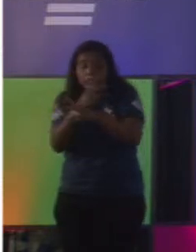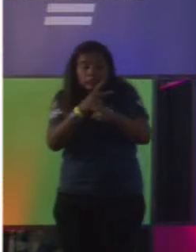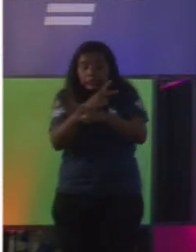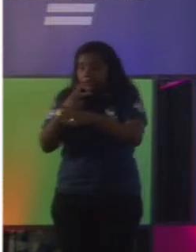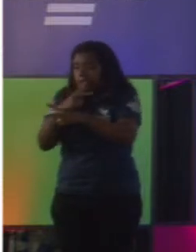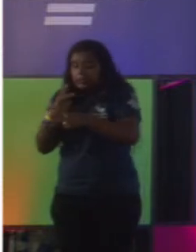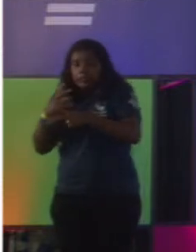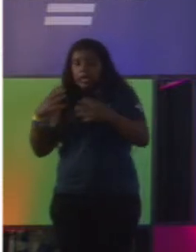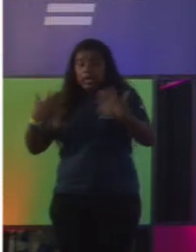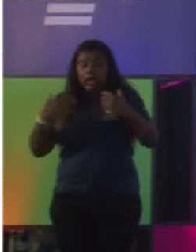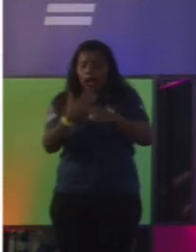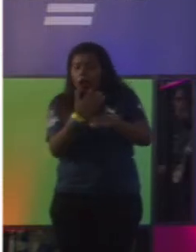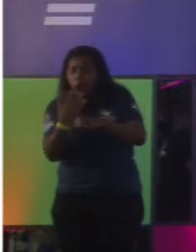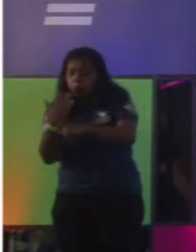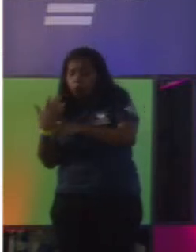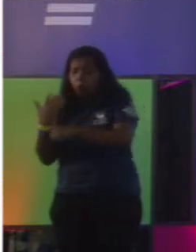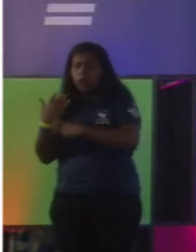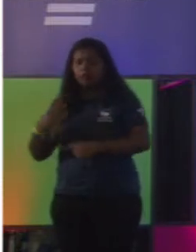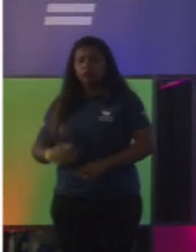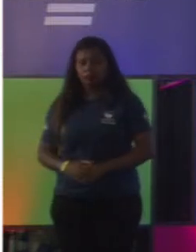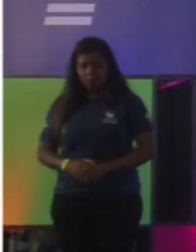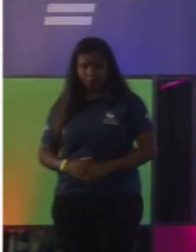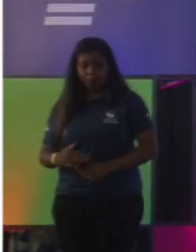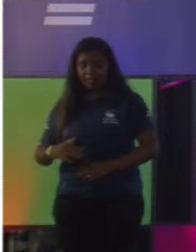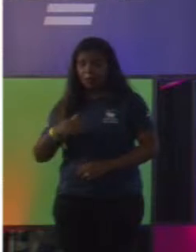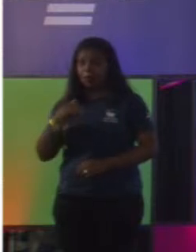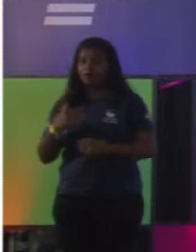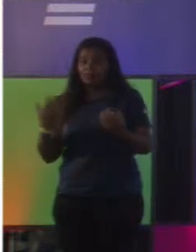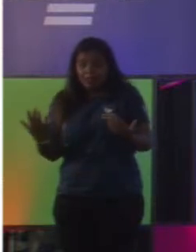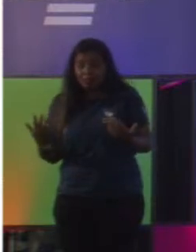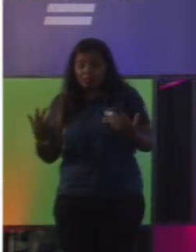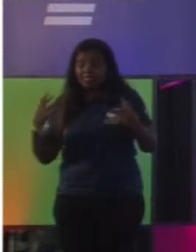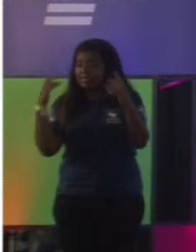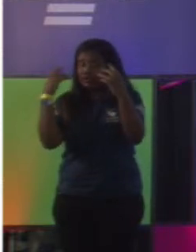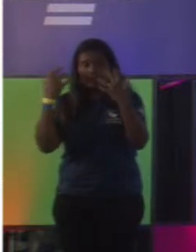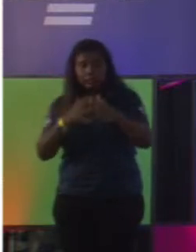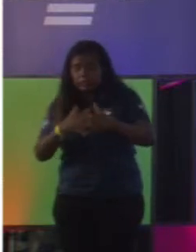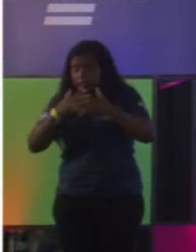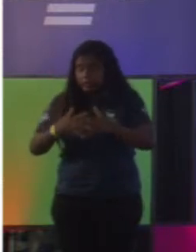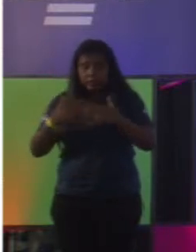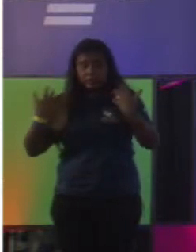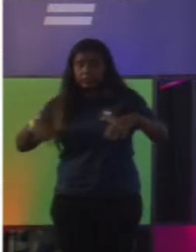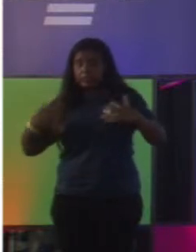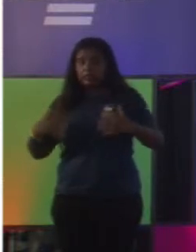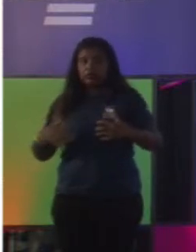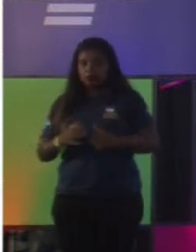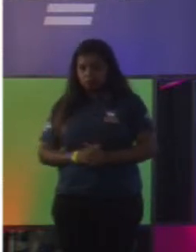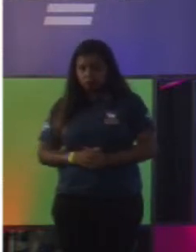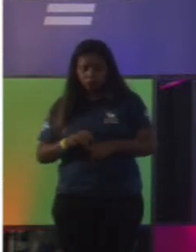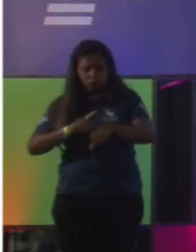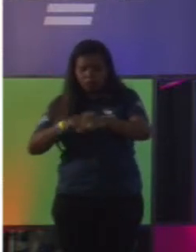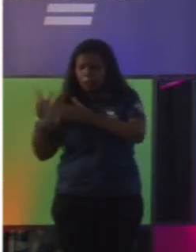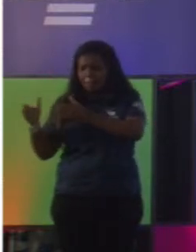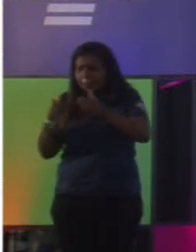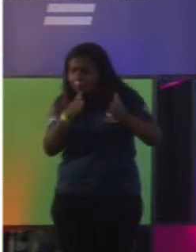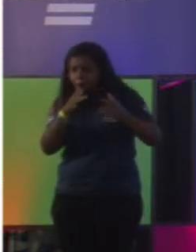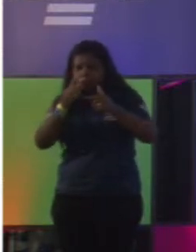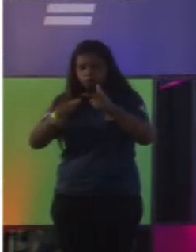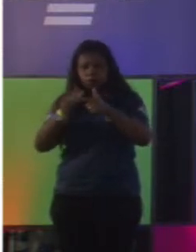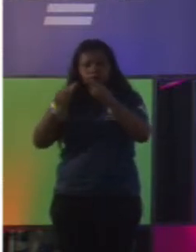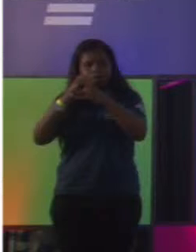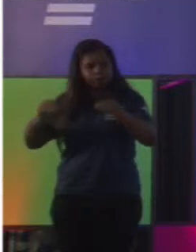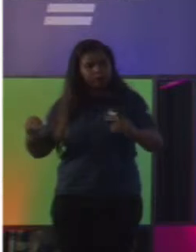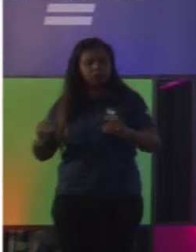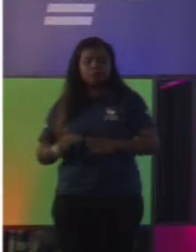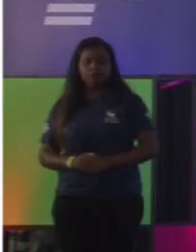resolver, ou seja, a água está batendo na nuca, daqui a pouco afoga. E se além do prazo, ele também tiver